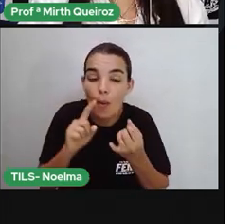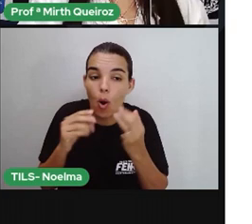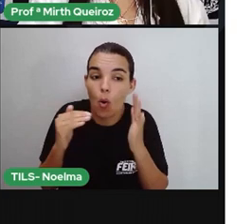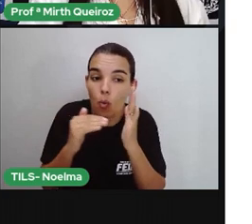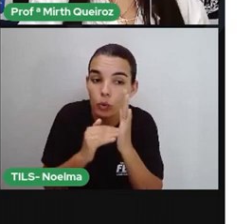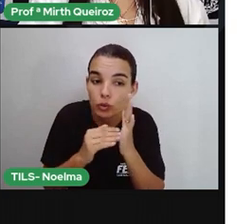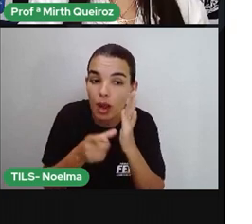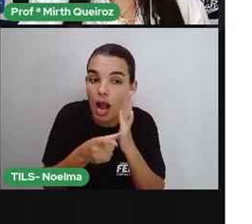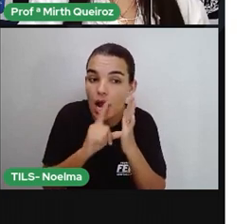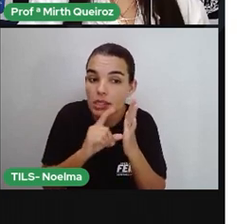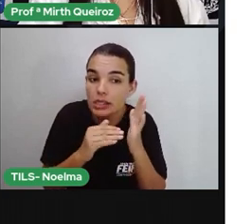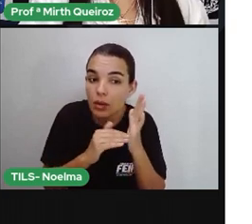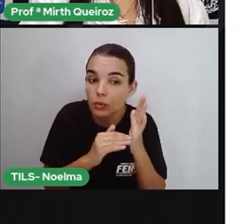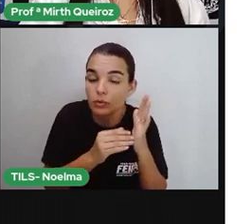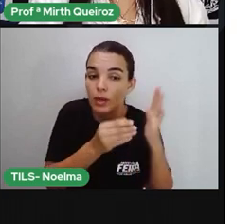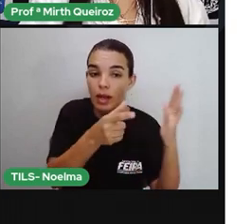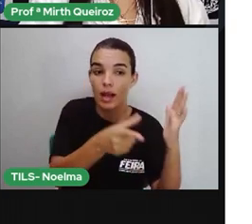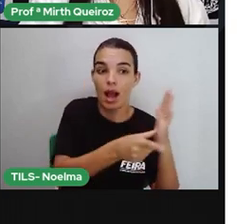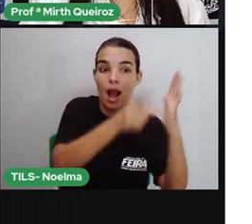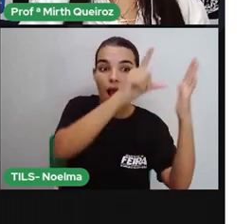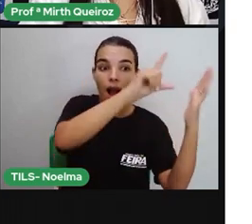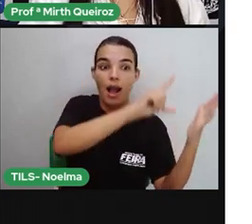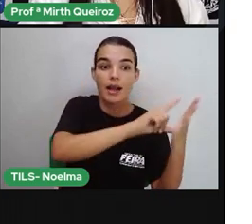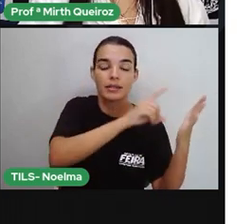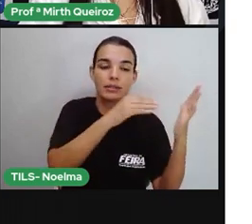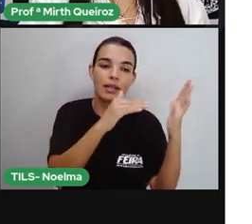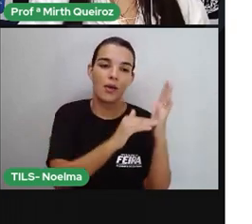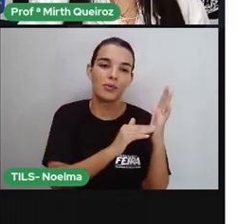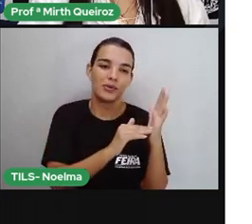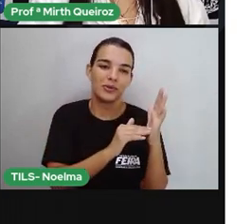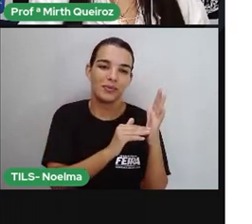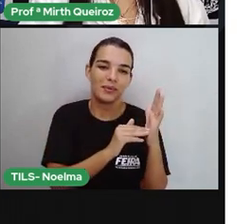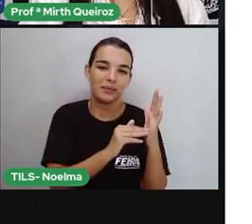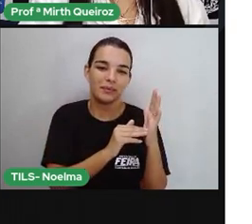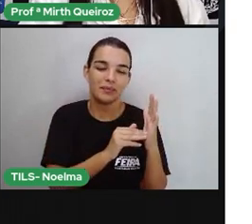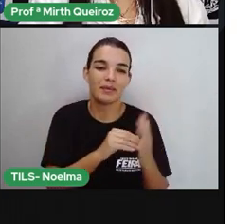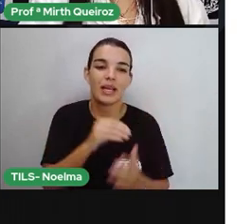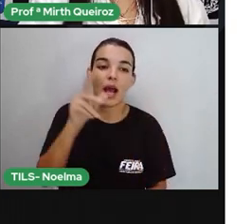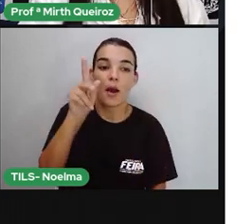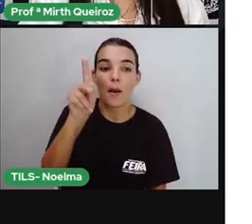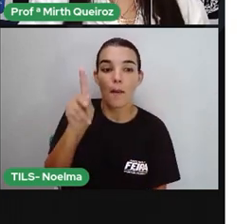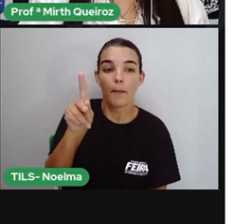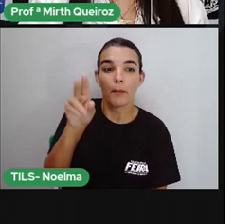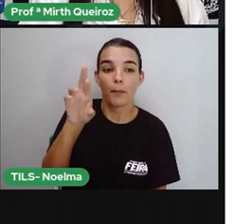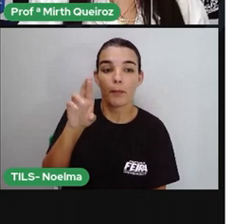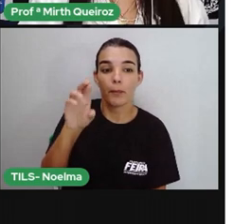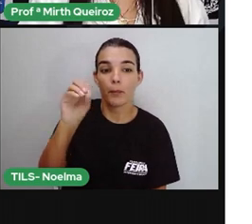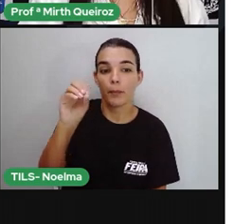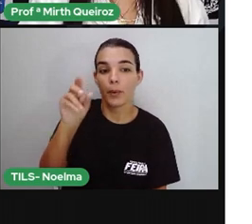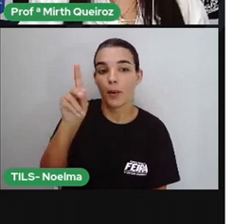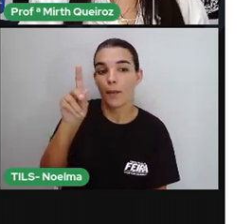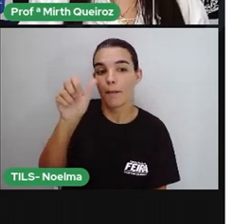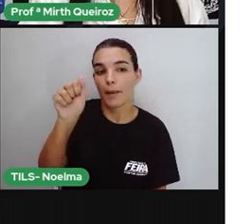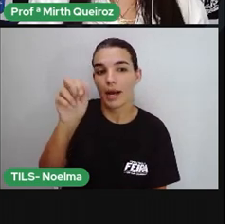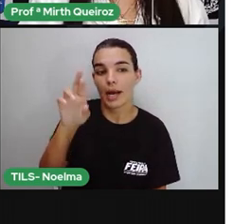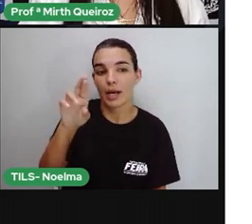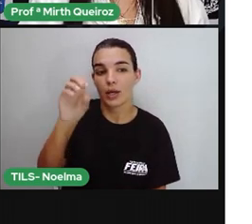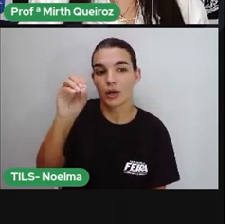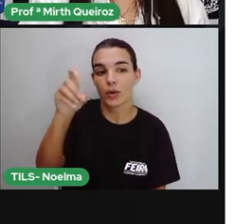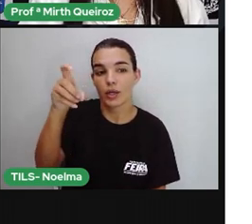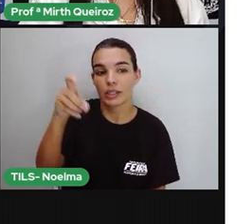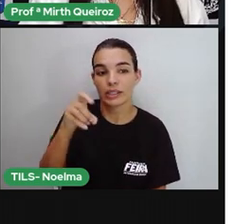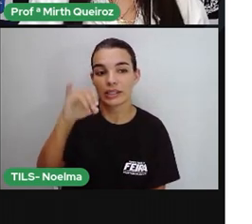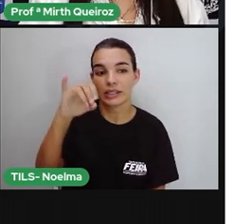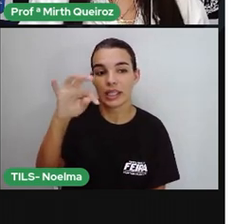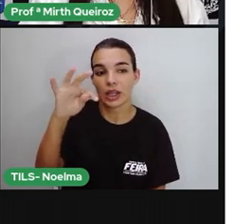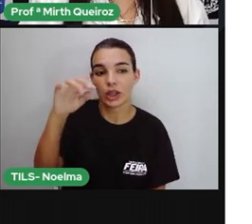última, penúltima, antepenúltima. É a antepenúltima sílaba, então é o quê? Pró, paró,